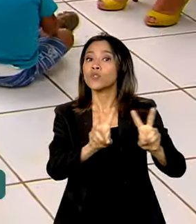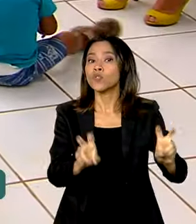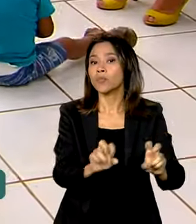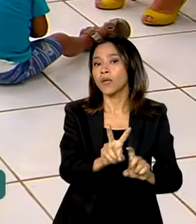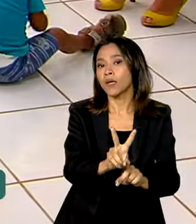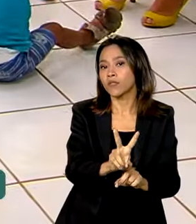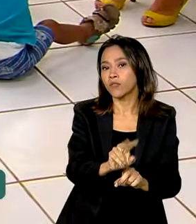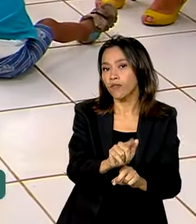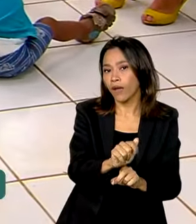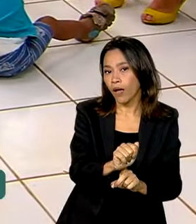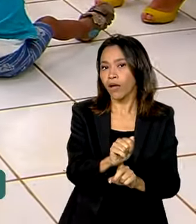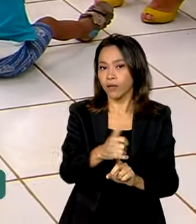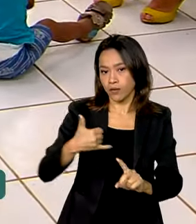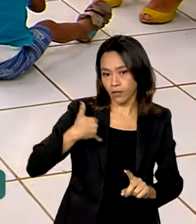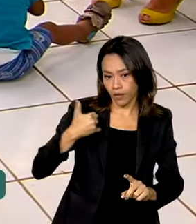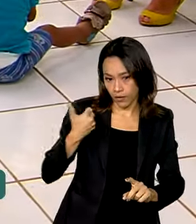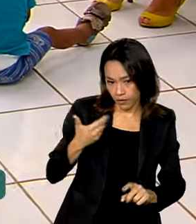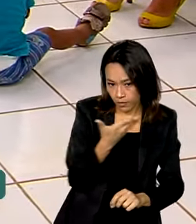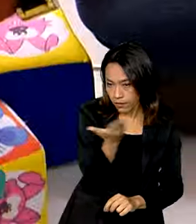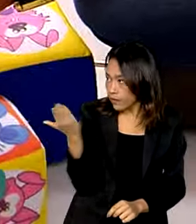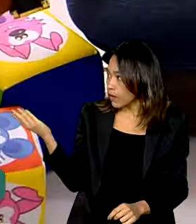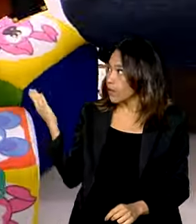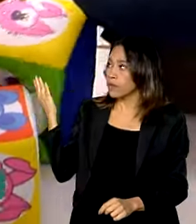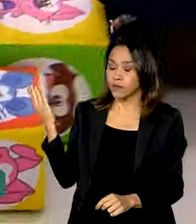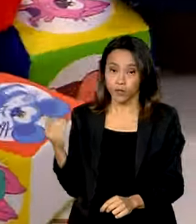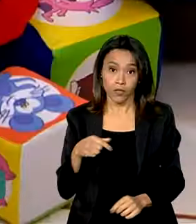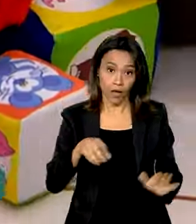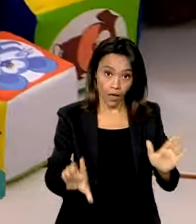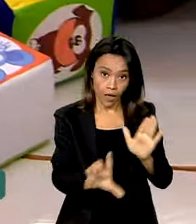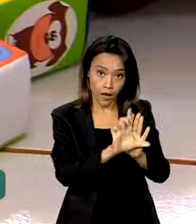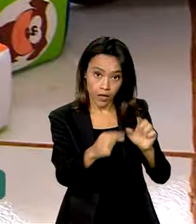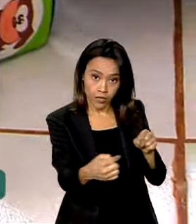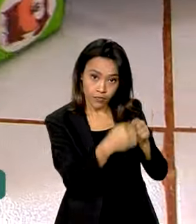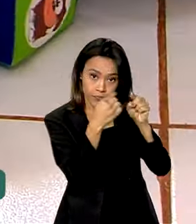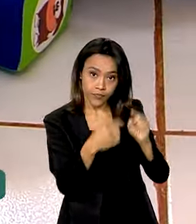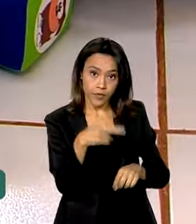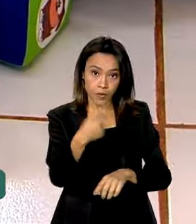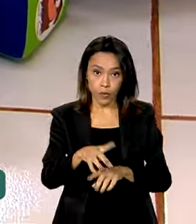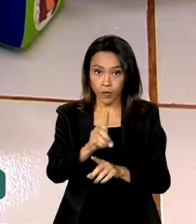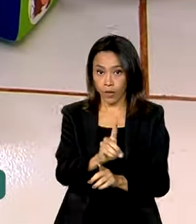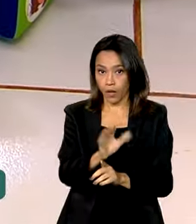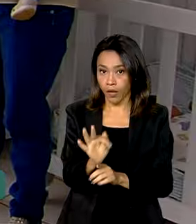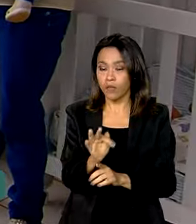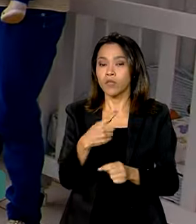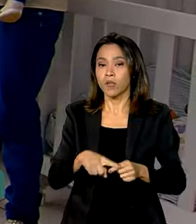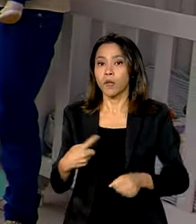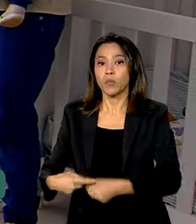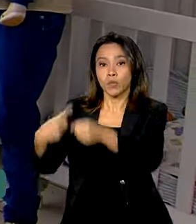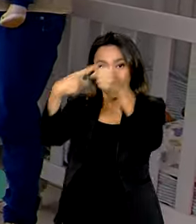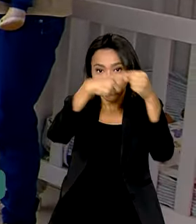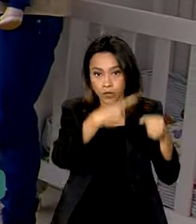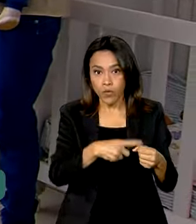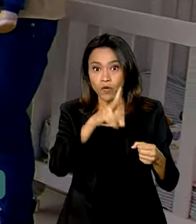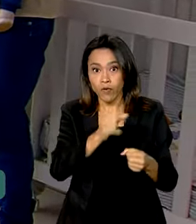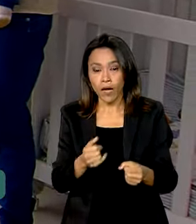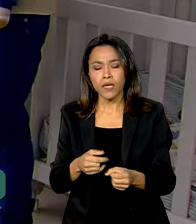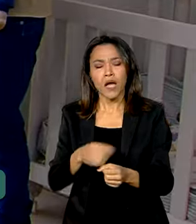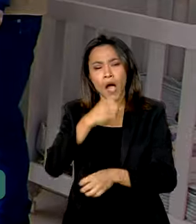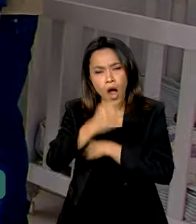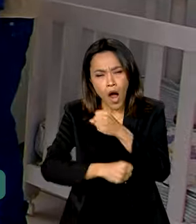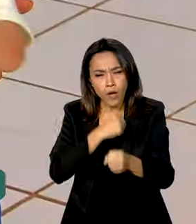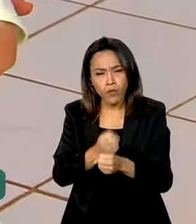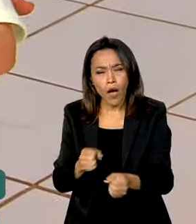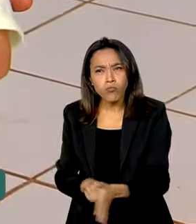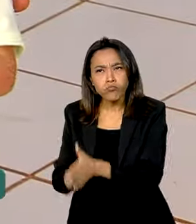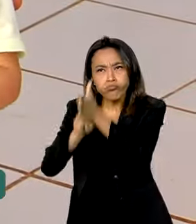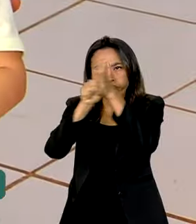vagas nesta faixa etária. De acordo com a lei, Distrito Federal e municípios deverão realizar um levantamento anual com